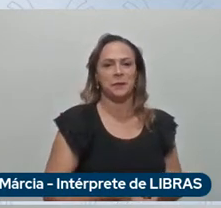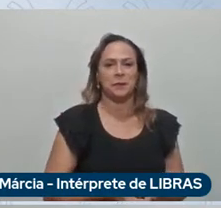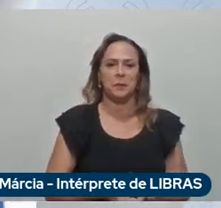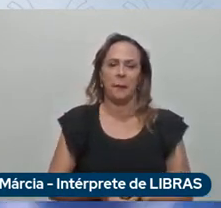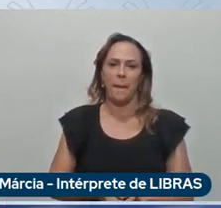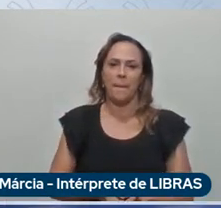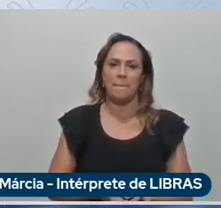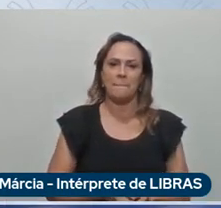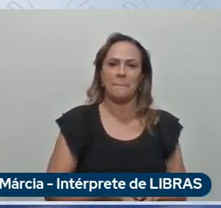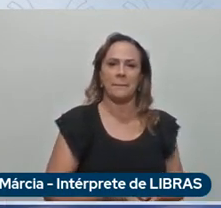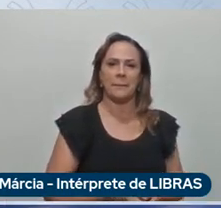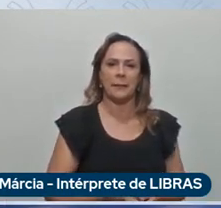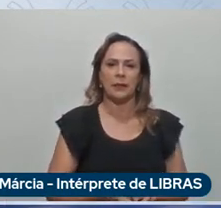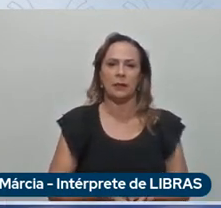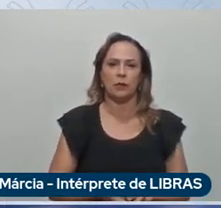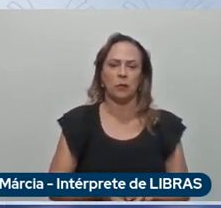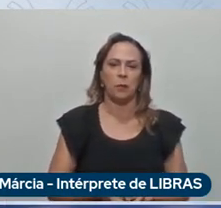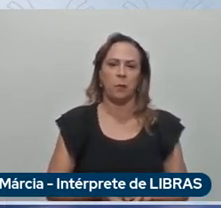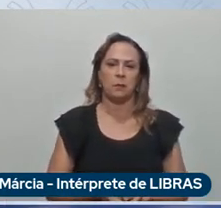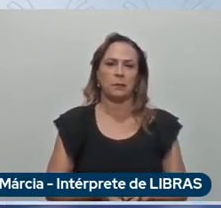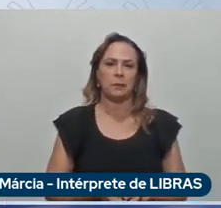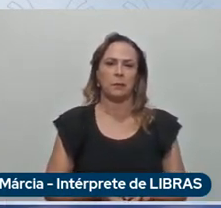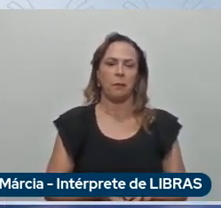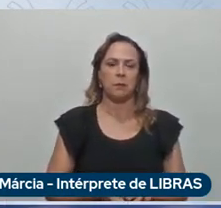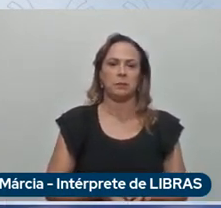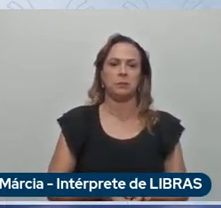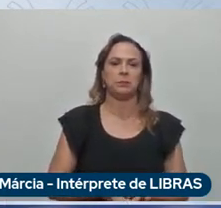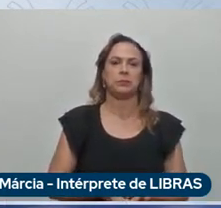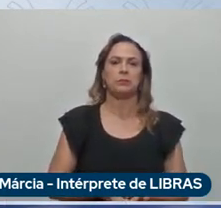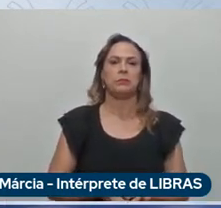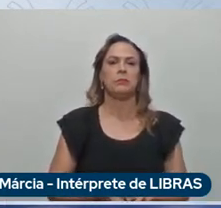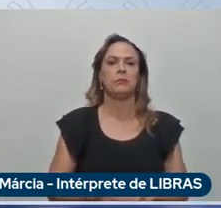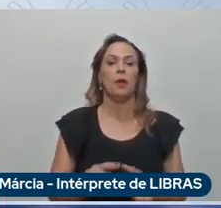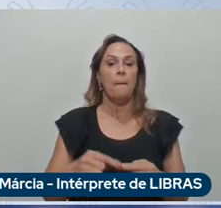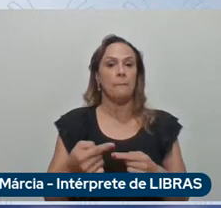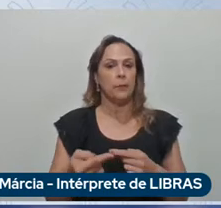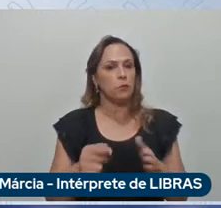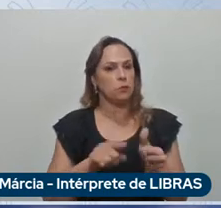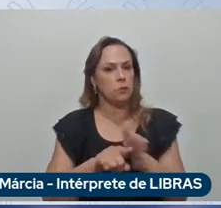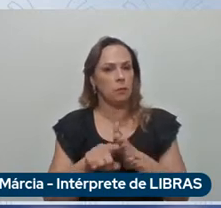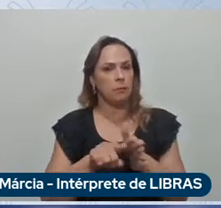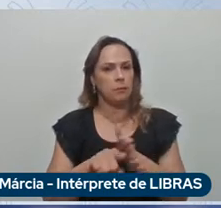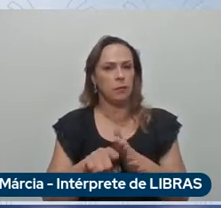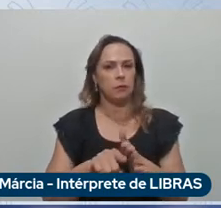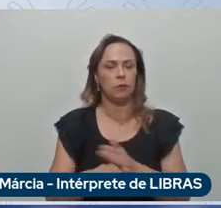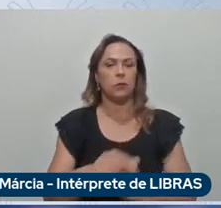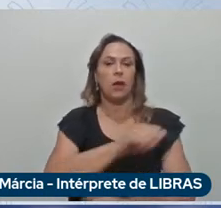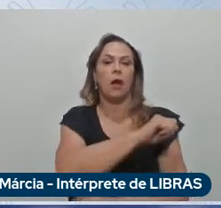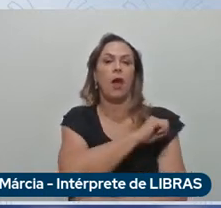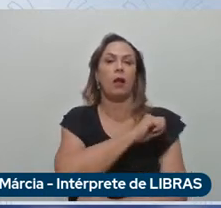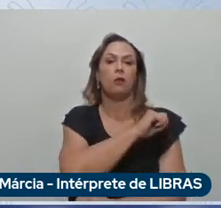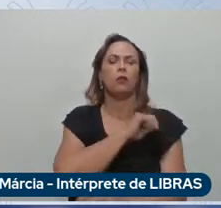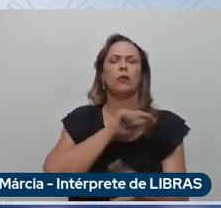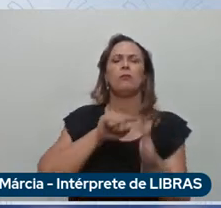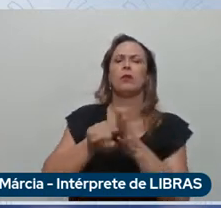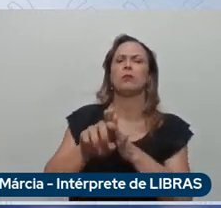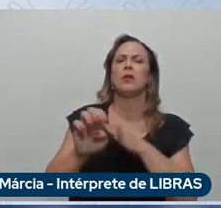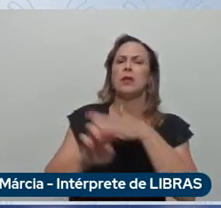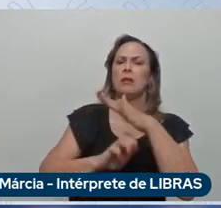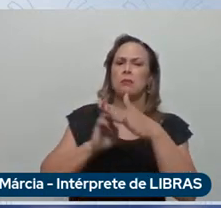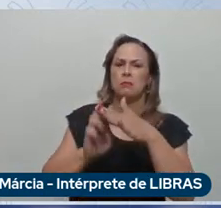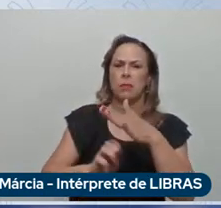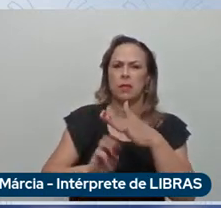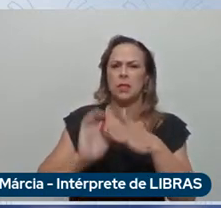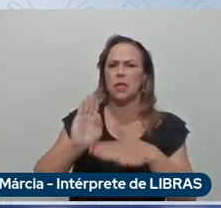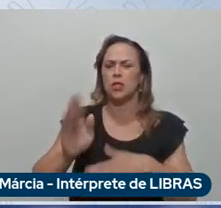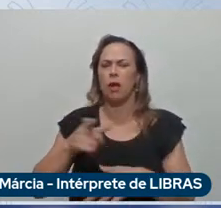bom a próxima pergunta o aluno pergunta se a Escalante já tem projetos de